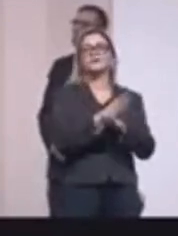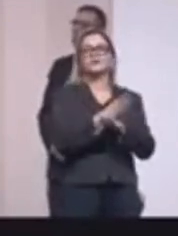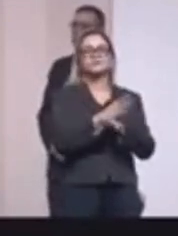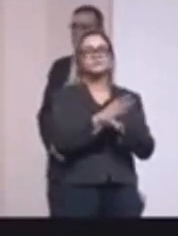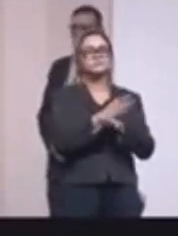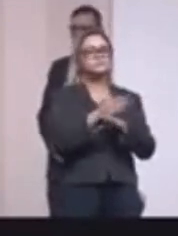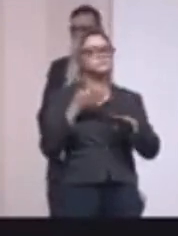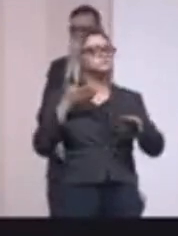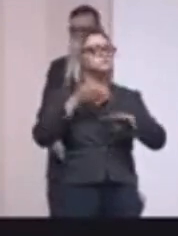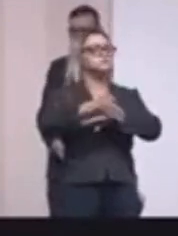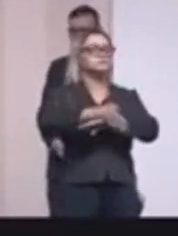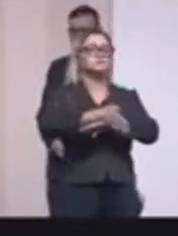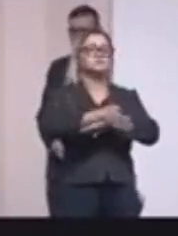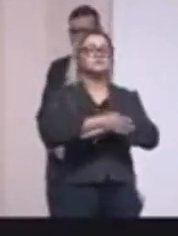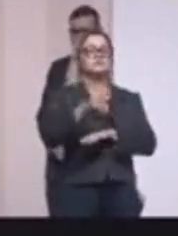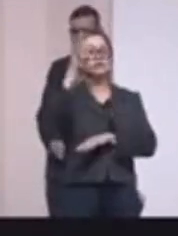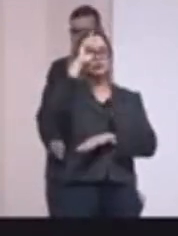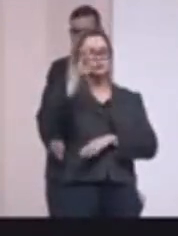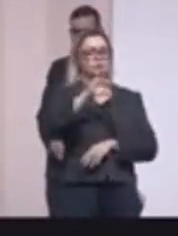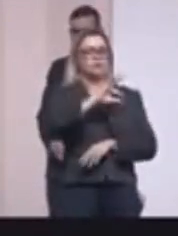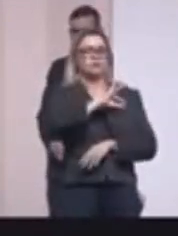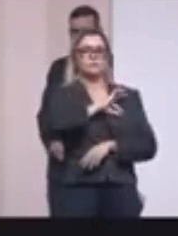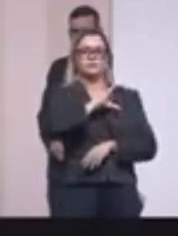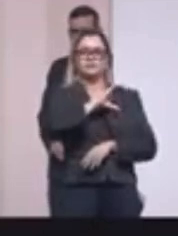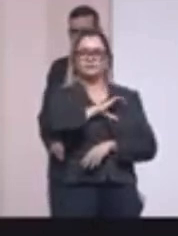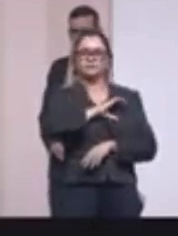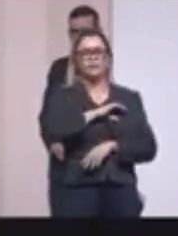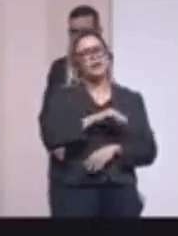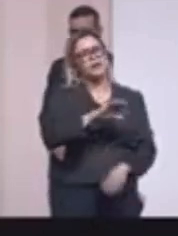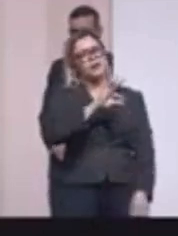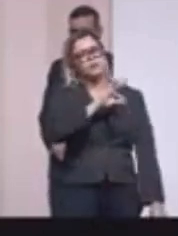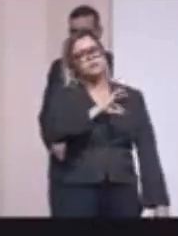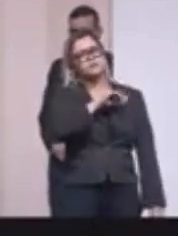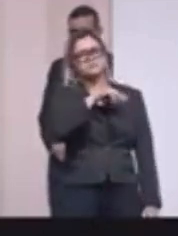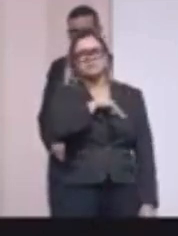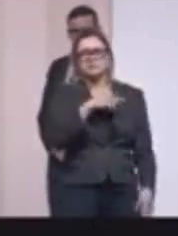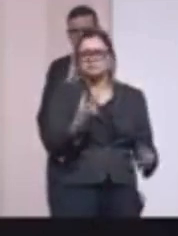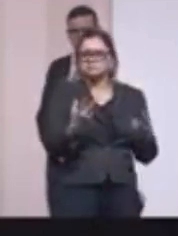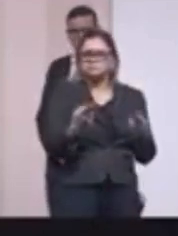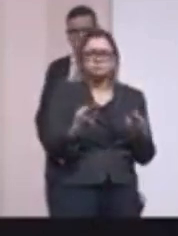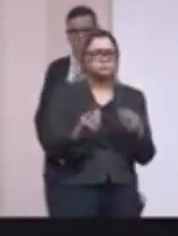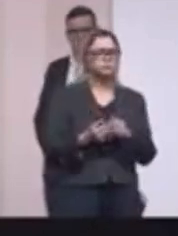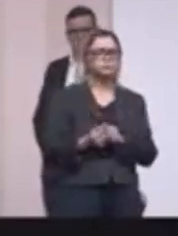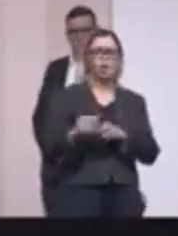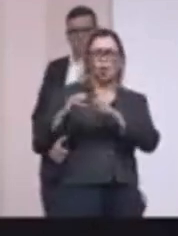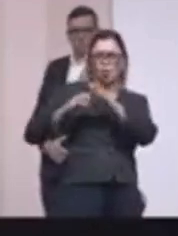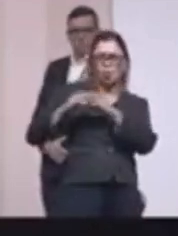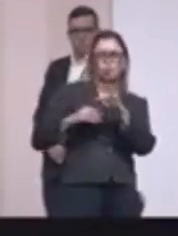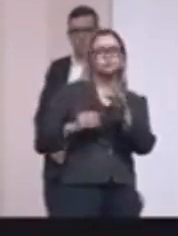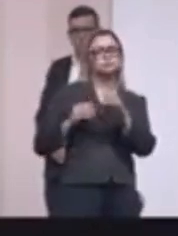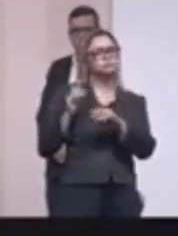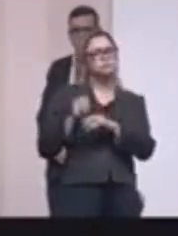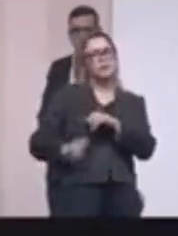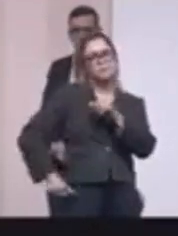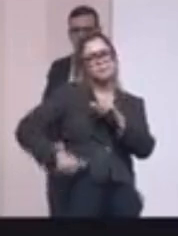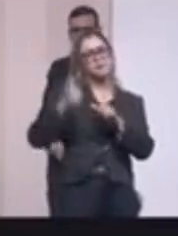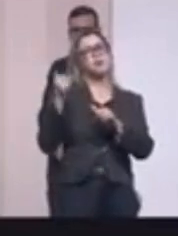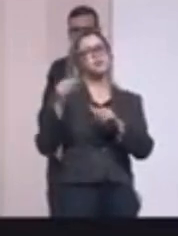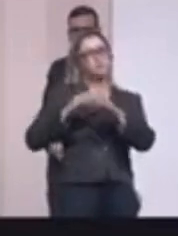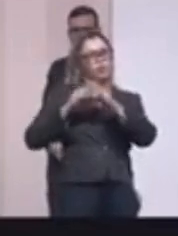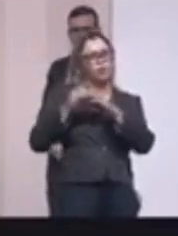ingresso da história da Polícia Civil. Na Polícia Militar, da mesma forma, gente vem autorizando o concurso, então fizemos uma primeira autorização